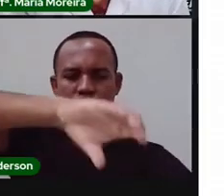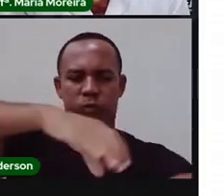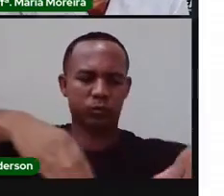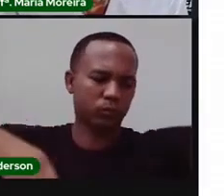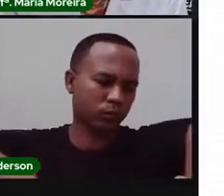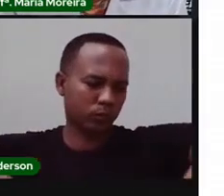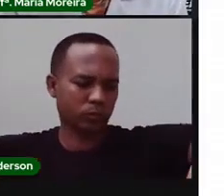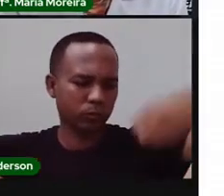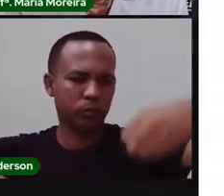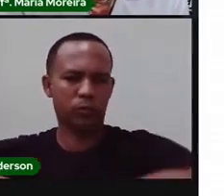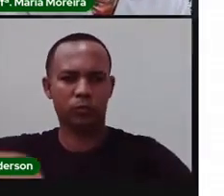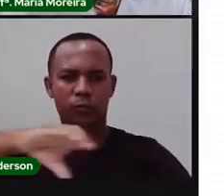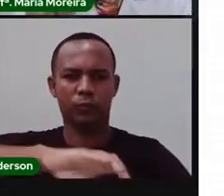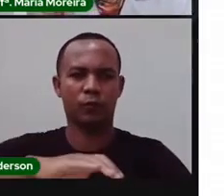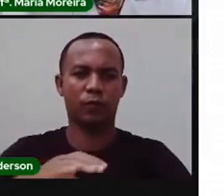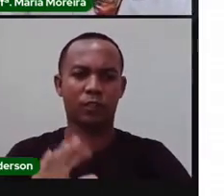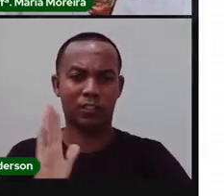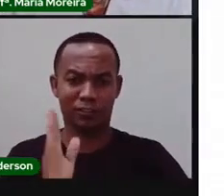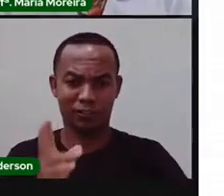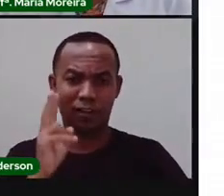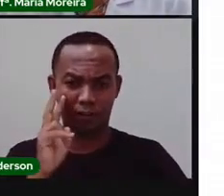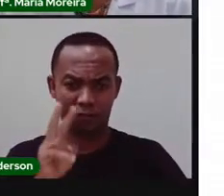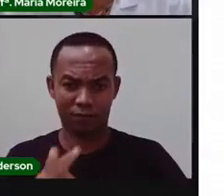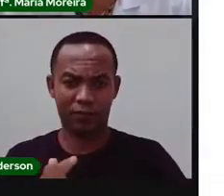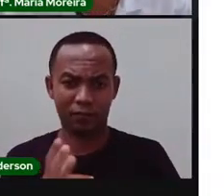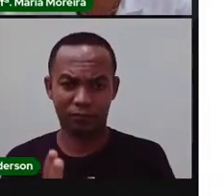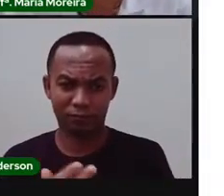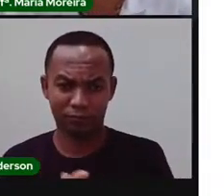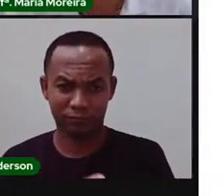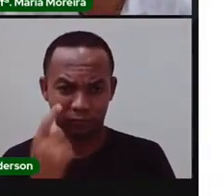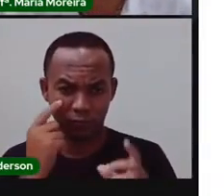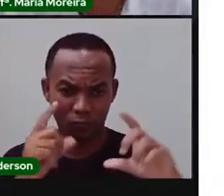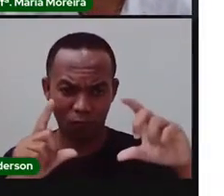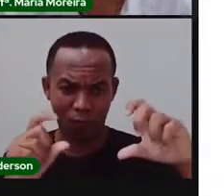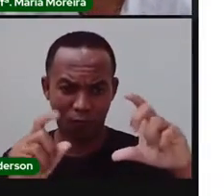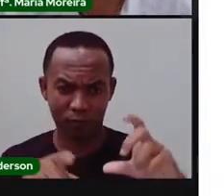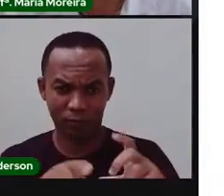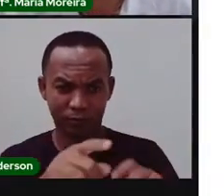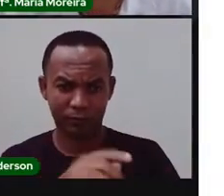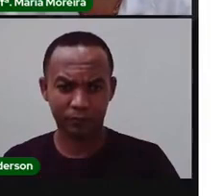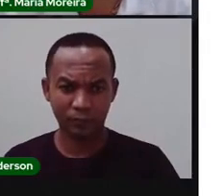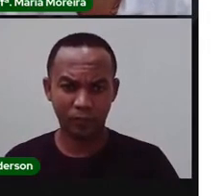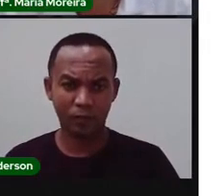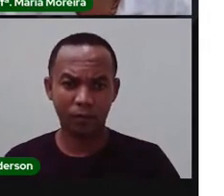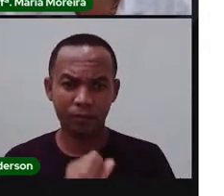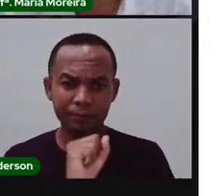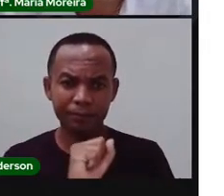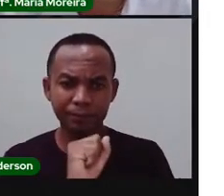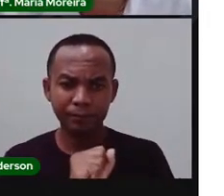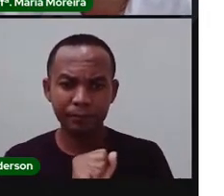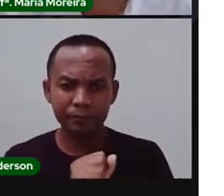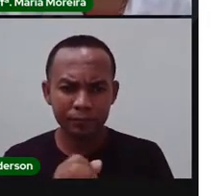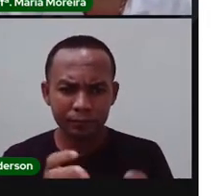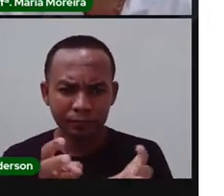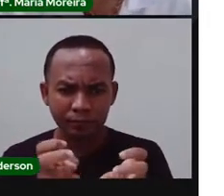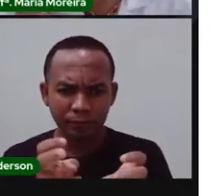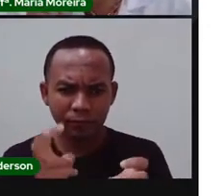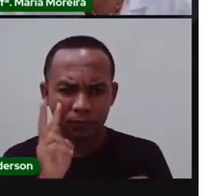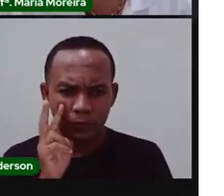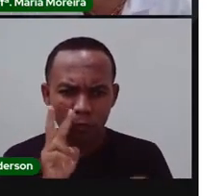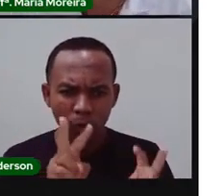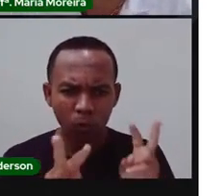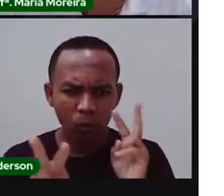Pronto. Quem já foi à feira? Se a gente observar essa imagem aqui, ó, é só parar e observar. Olhem direitinho.